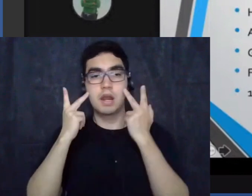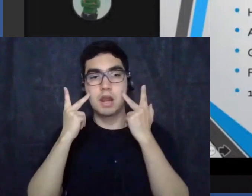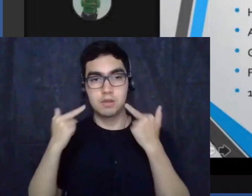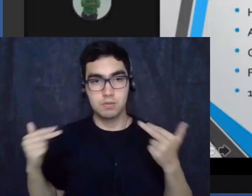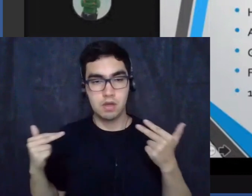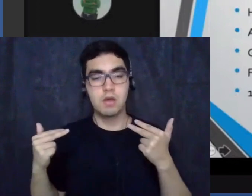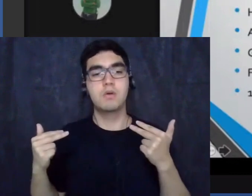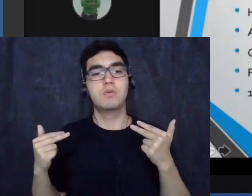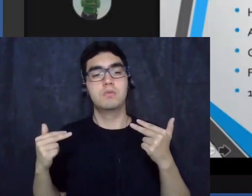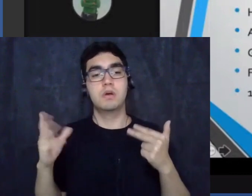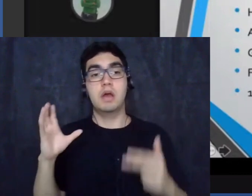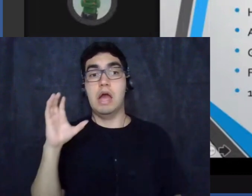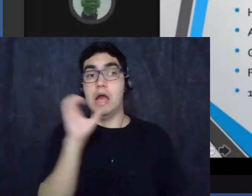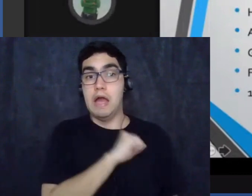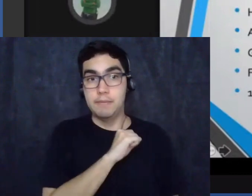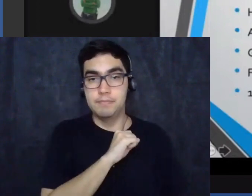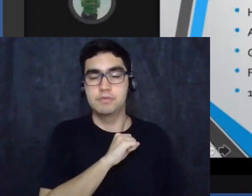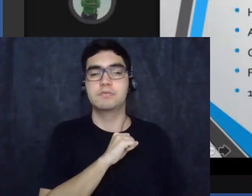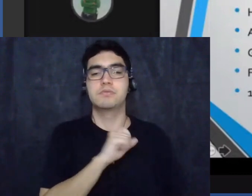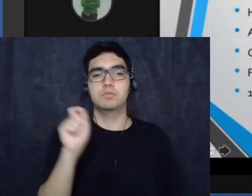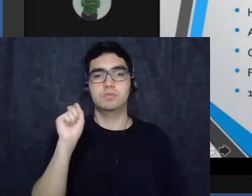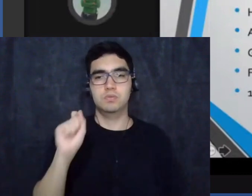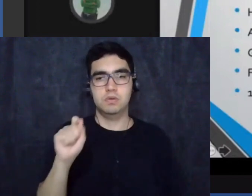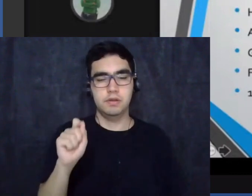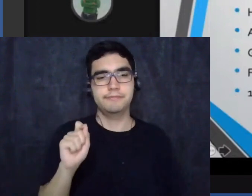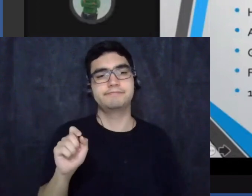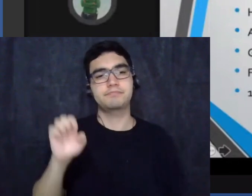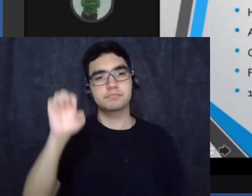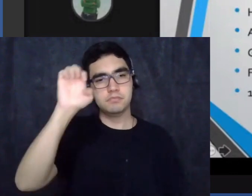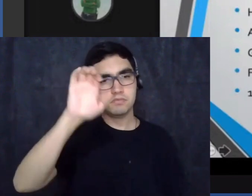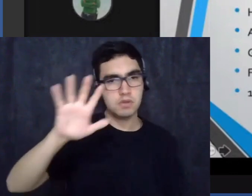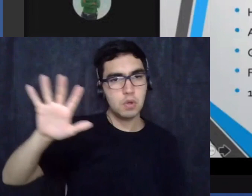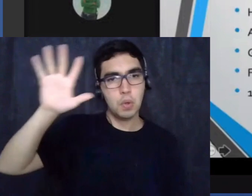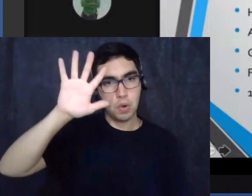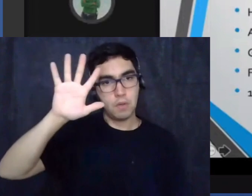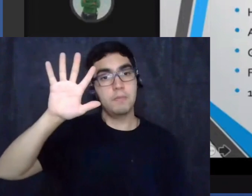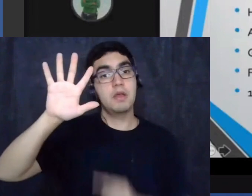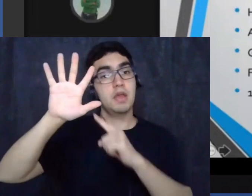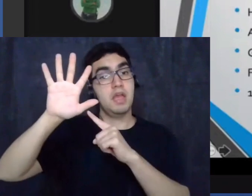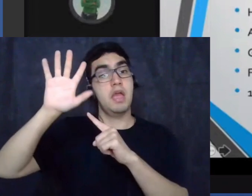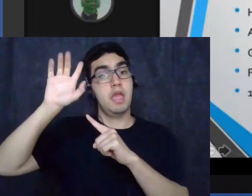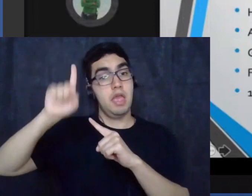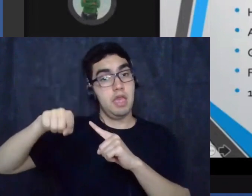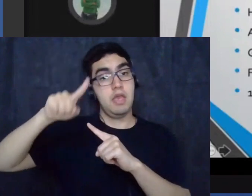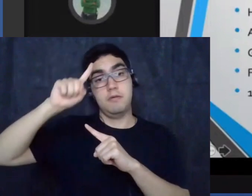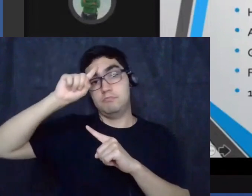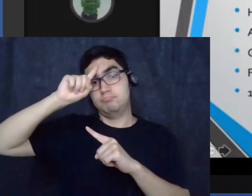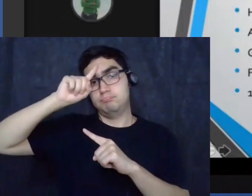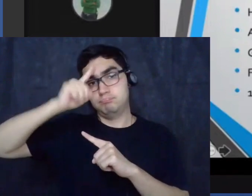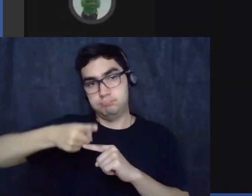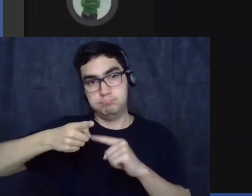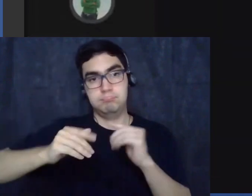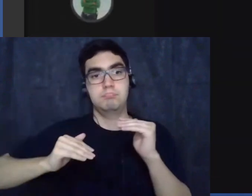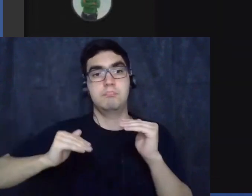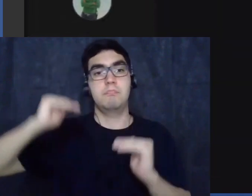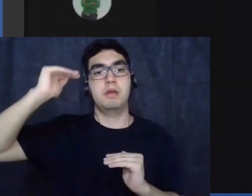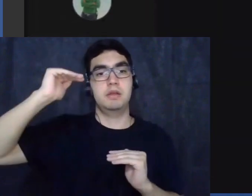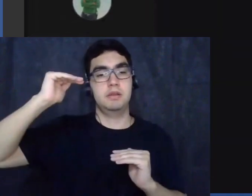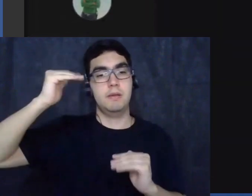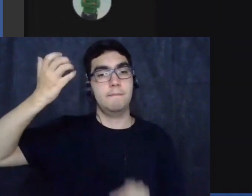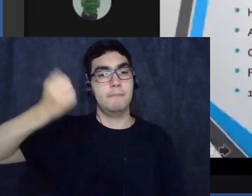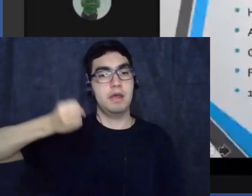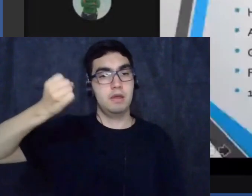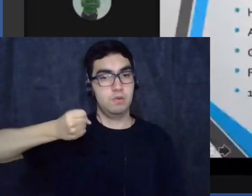apto, de que o domínio europeu era um reflexo da superioridade da raça branca.